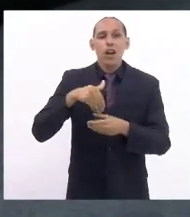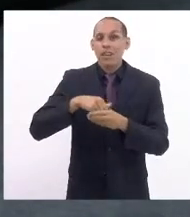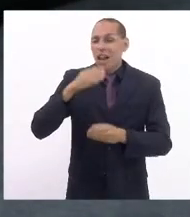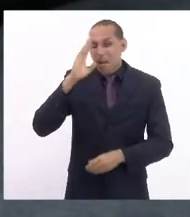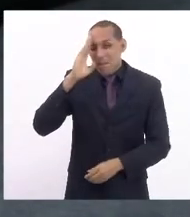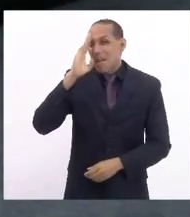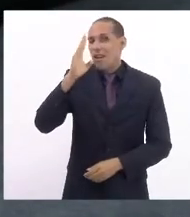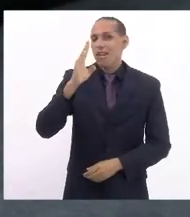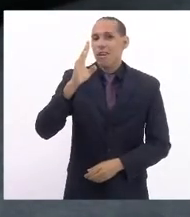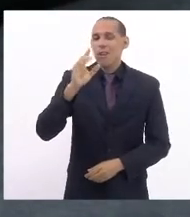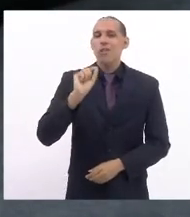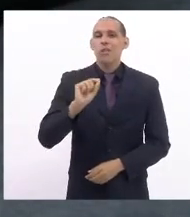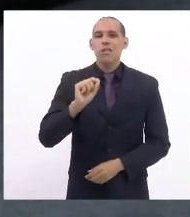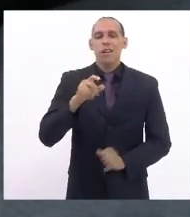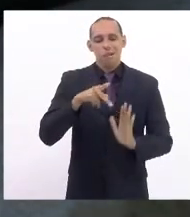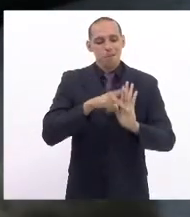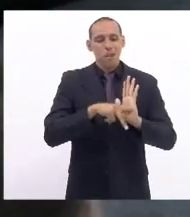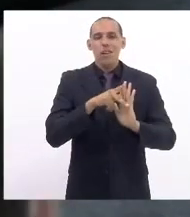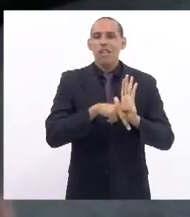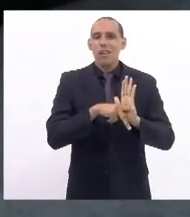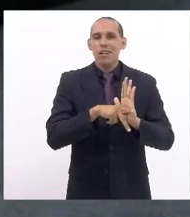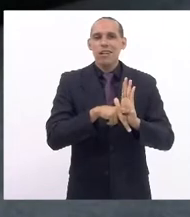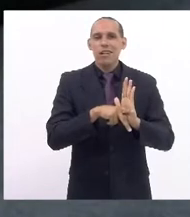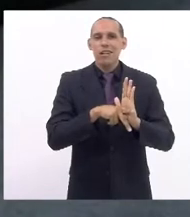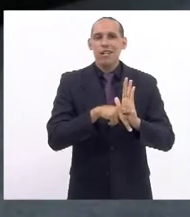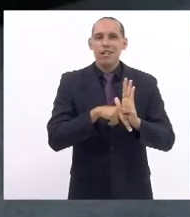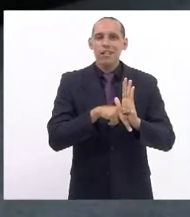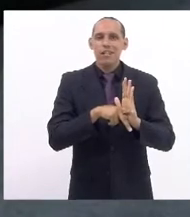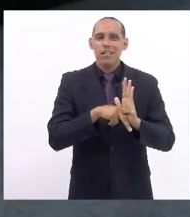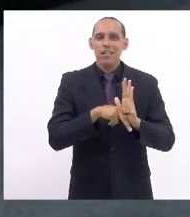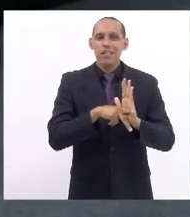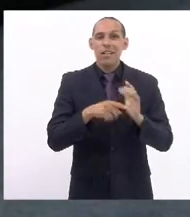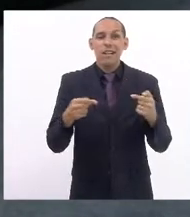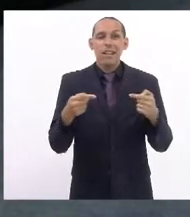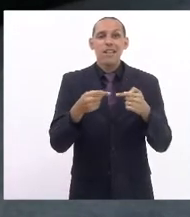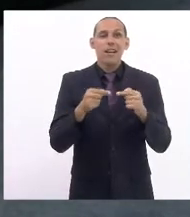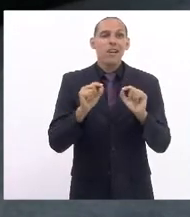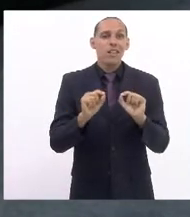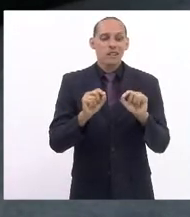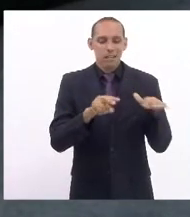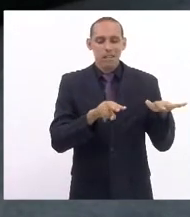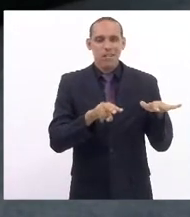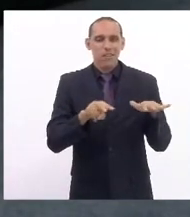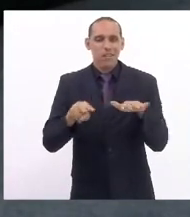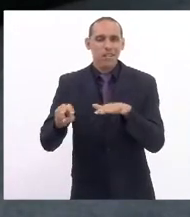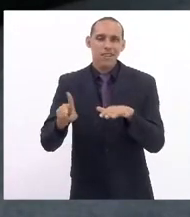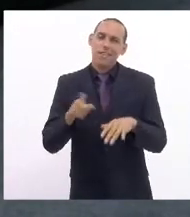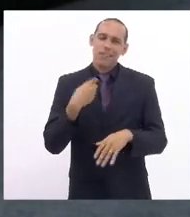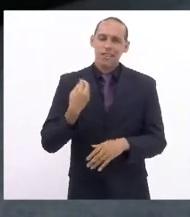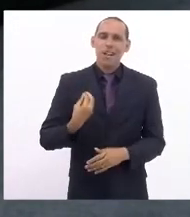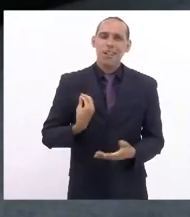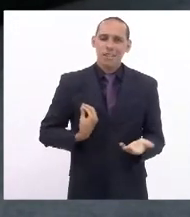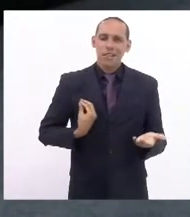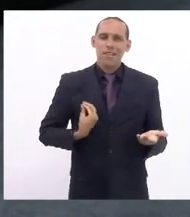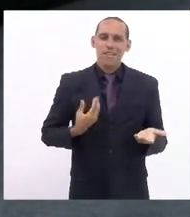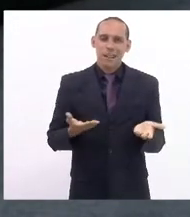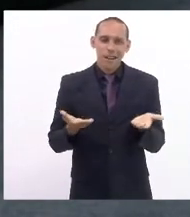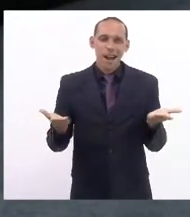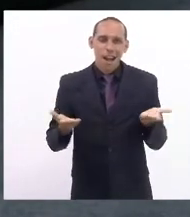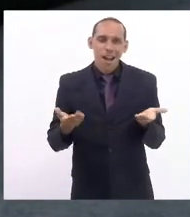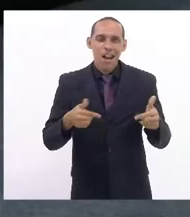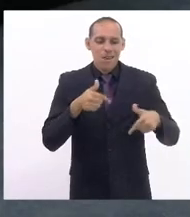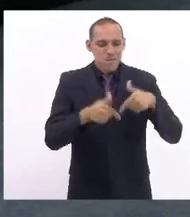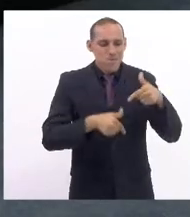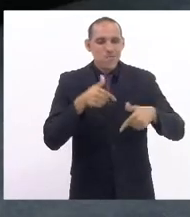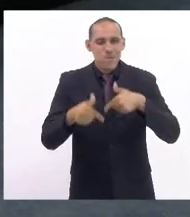preferencialmente projetos que fossem inseridos na semana que nós estamos aqui trabalhando